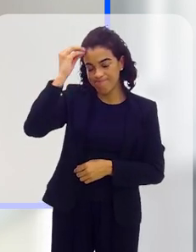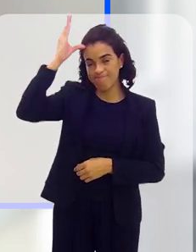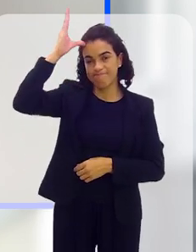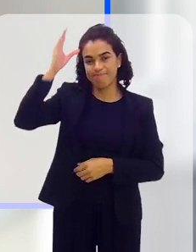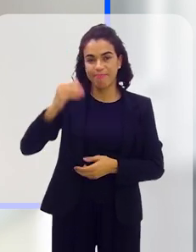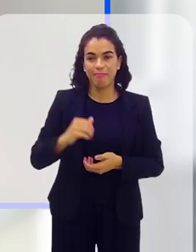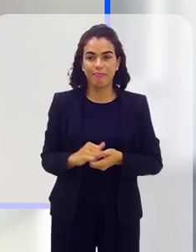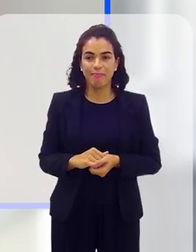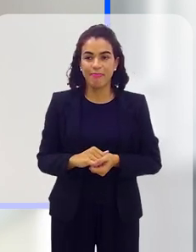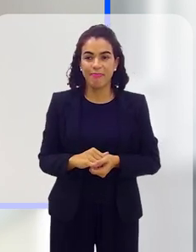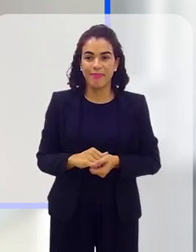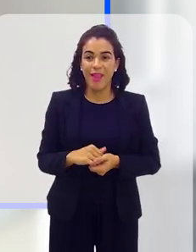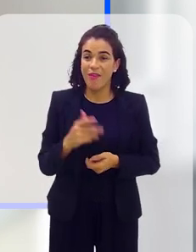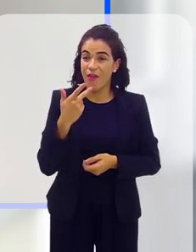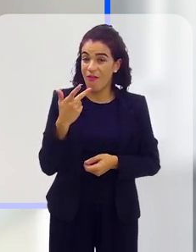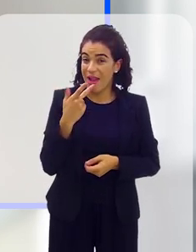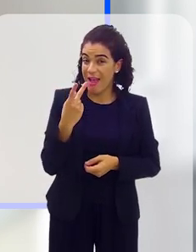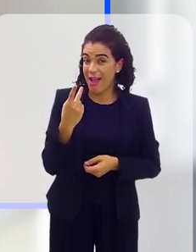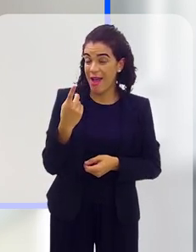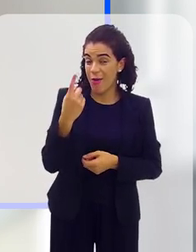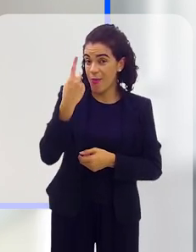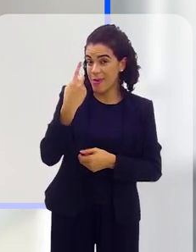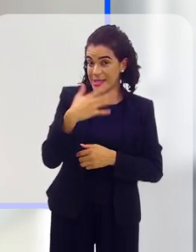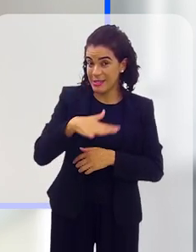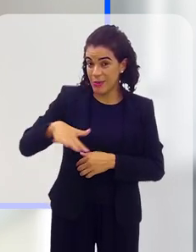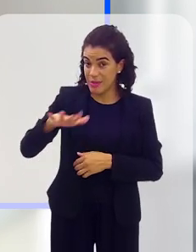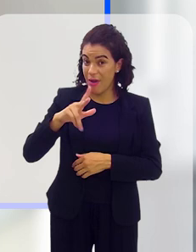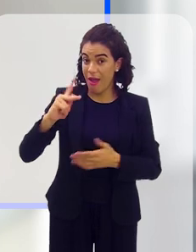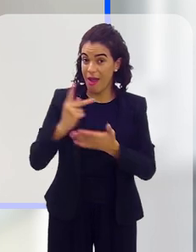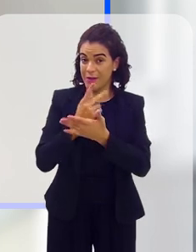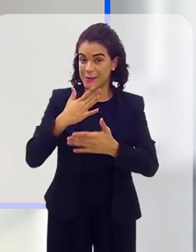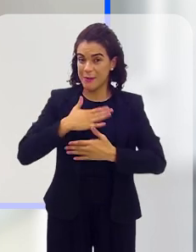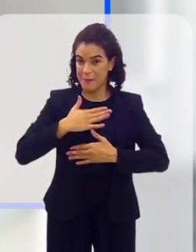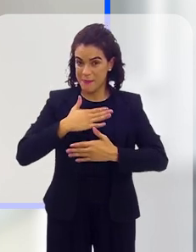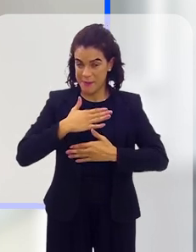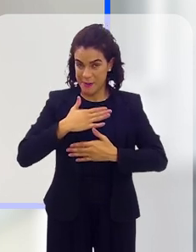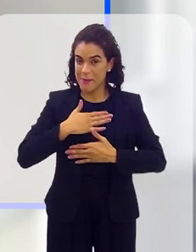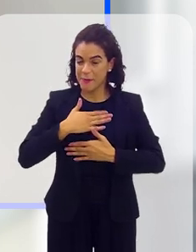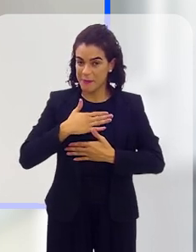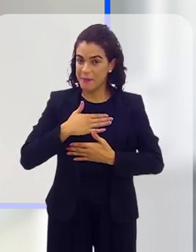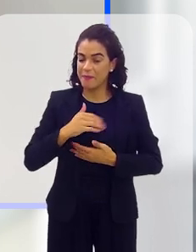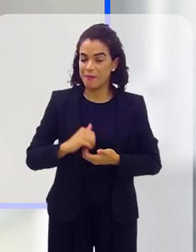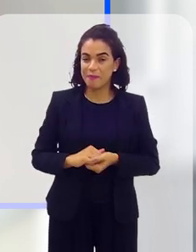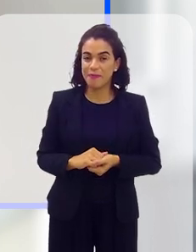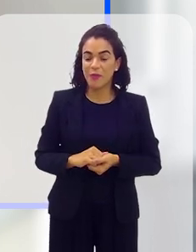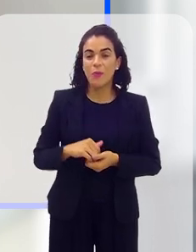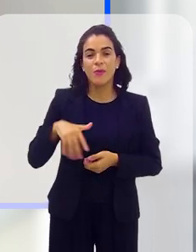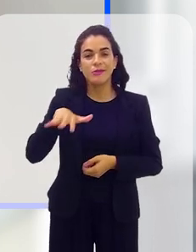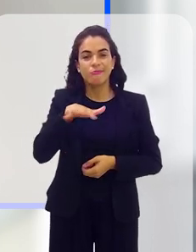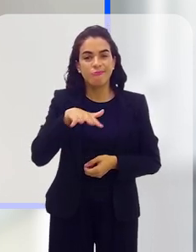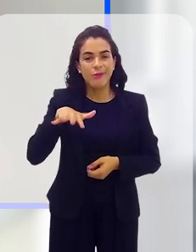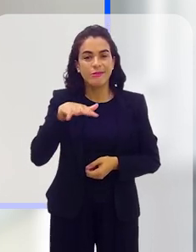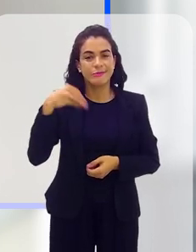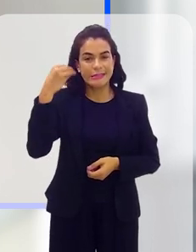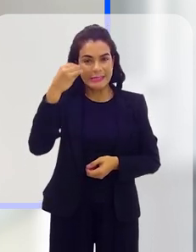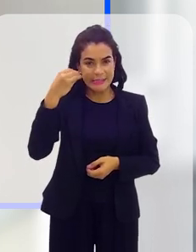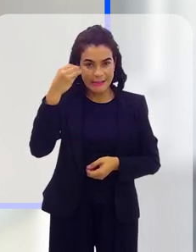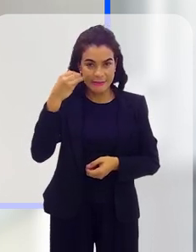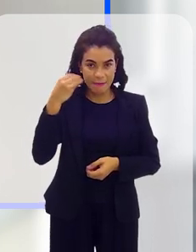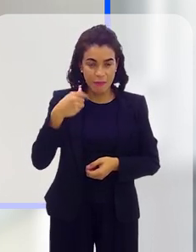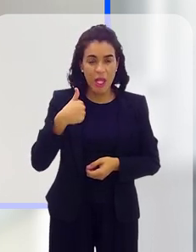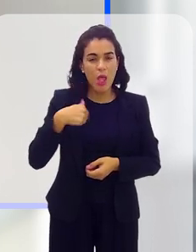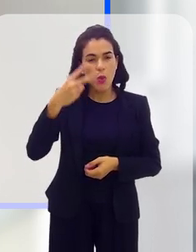nesse formato, Fernanda? Eu vou mencionar uma situação que aconteceu comigo, uma abordagem que eu tive,